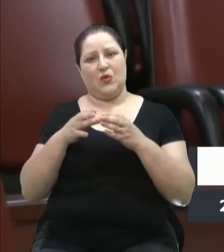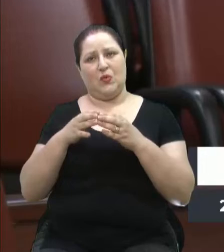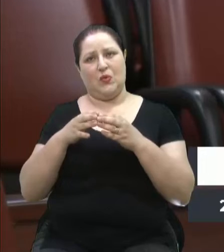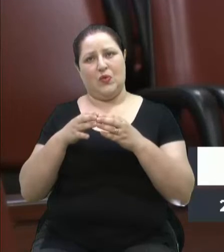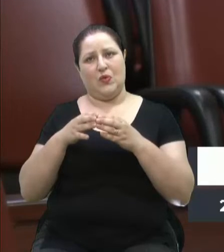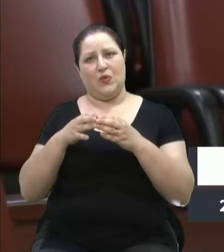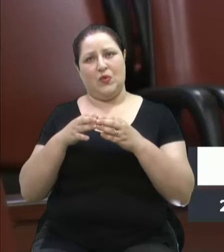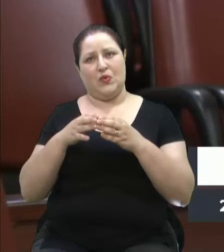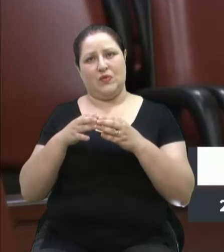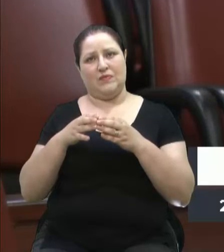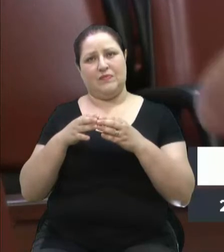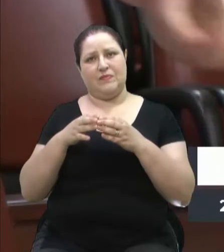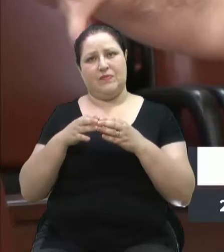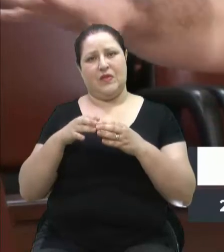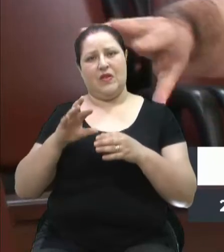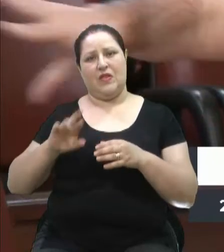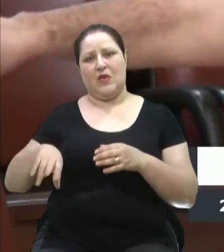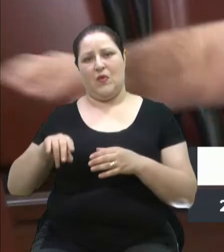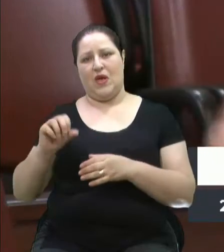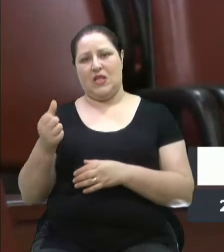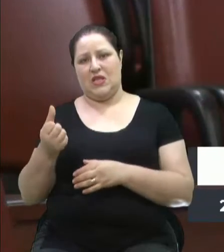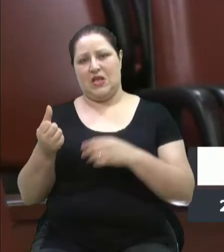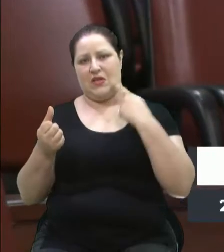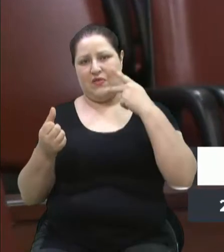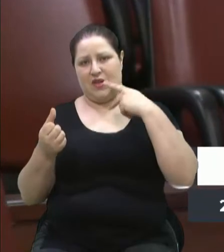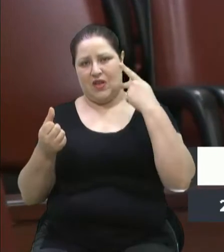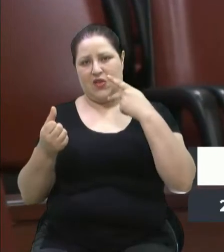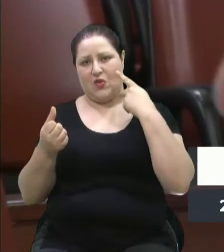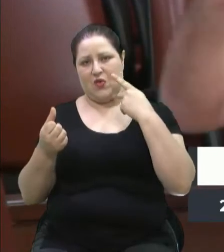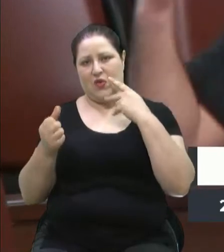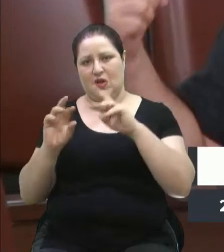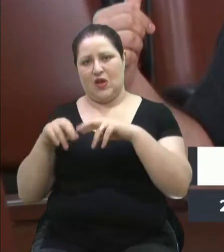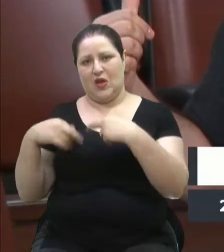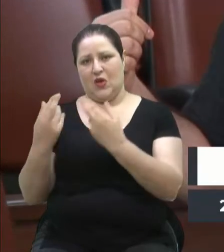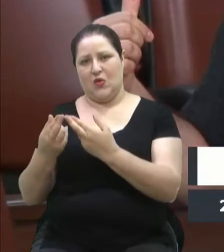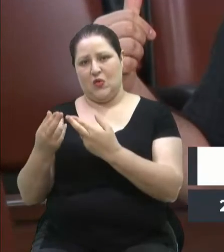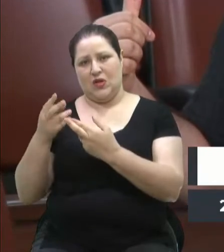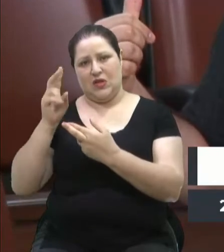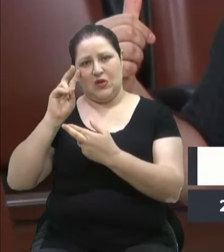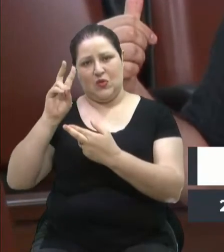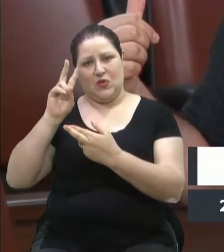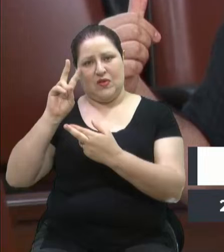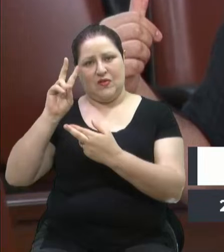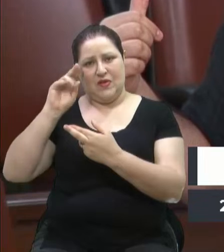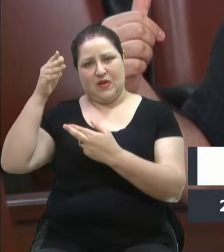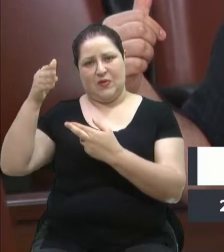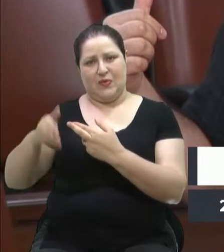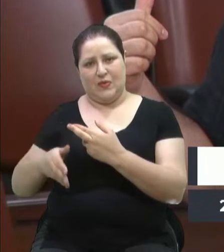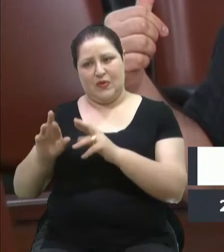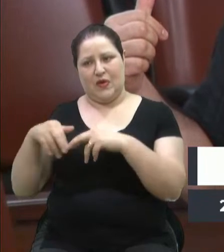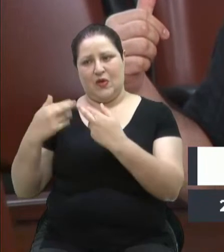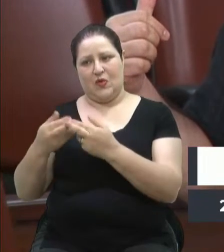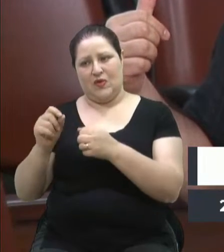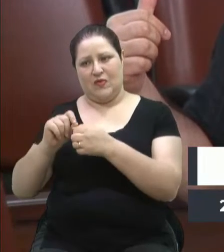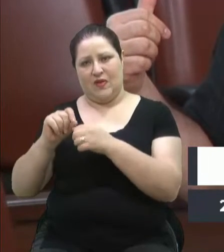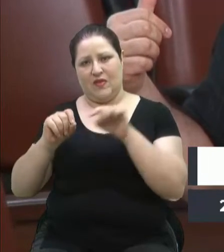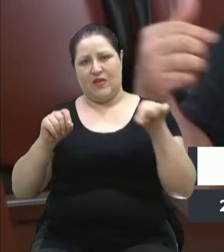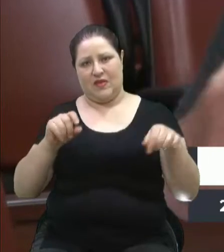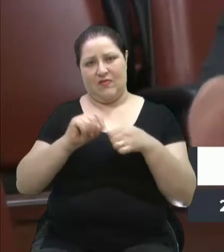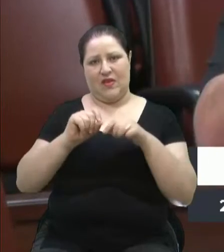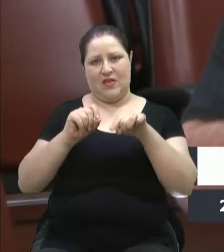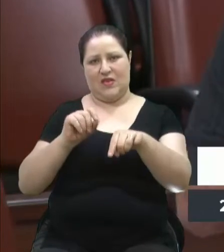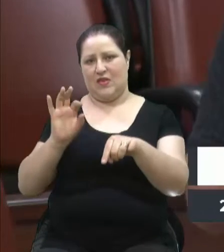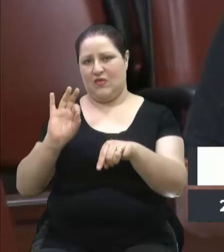-feira se reunir. Não, aqui a gente faz, ali a gente faz, para esse a gente não faz. Porque na época do Guerra tinha lista negra, tinha lista negra.